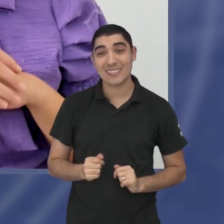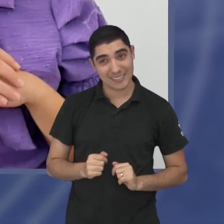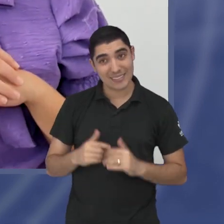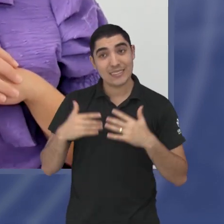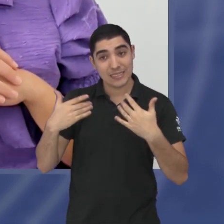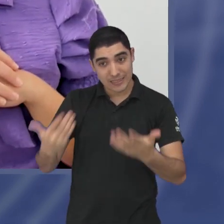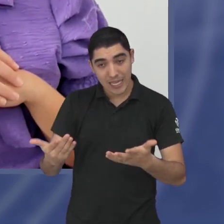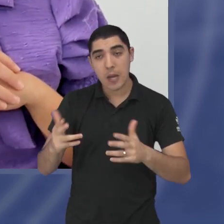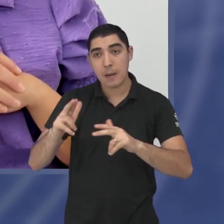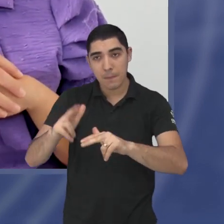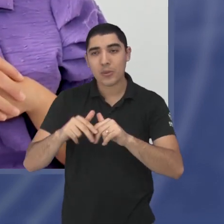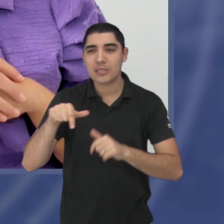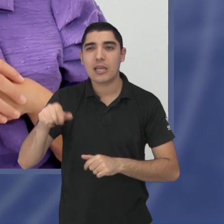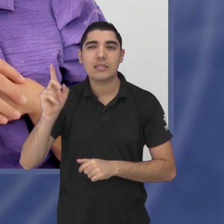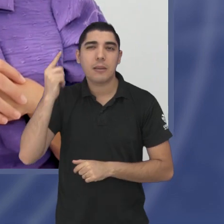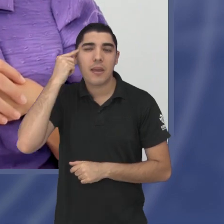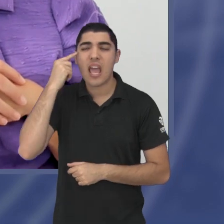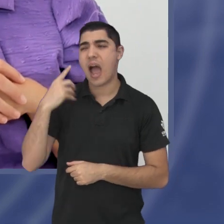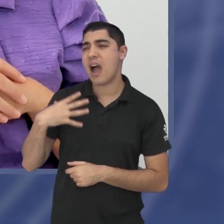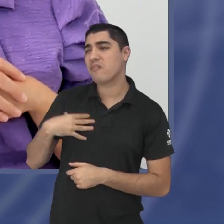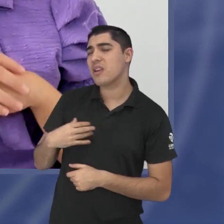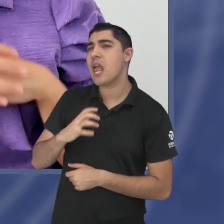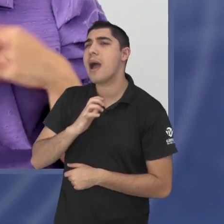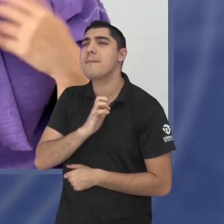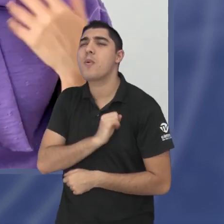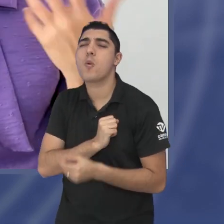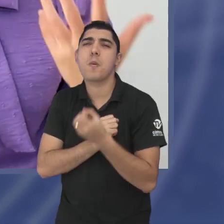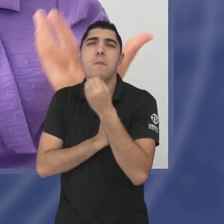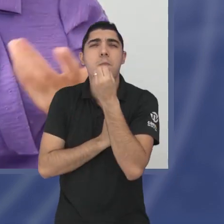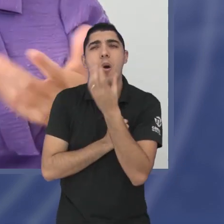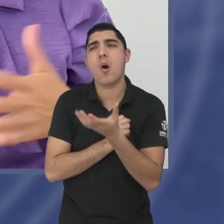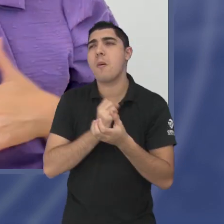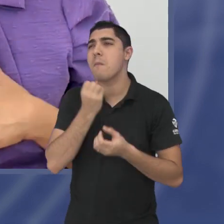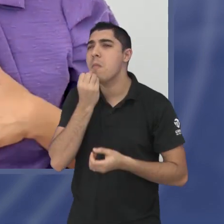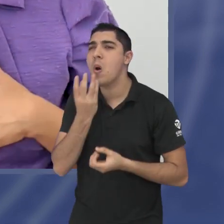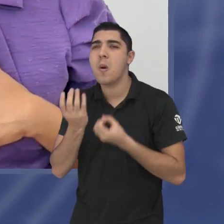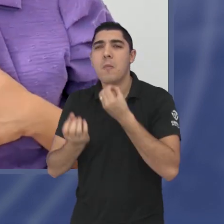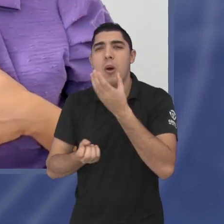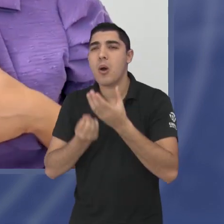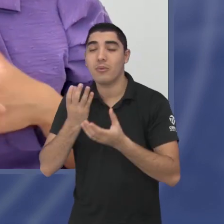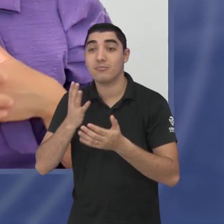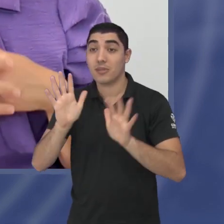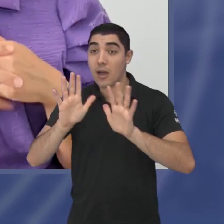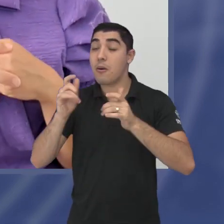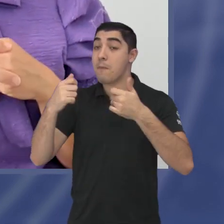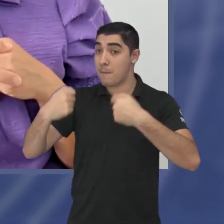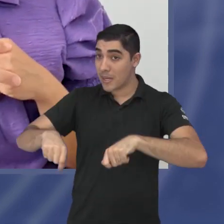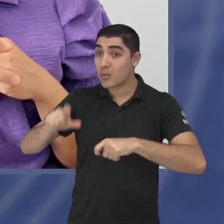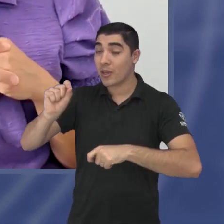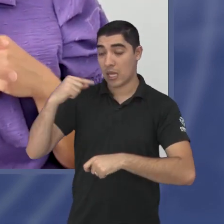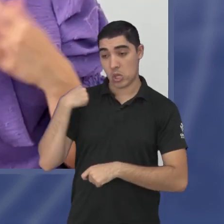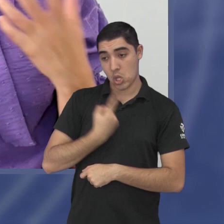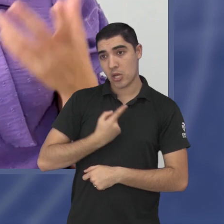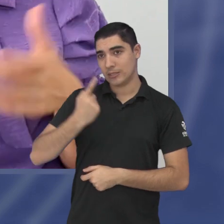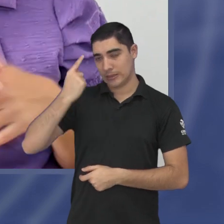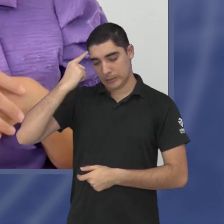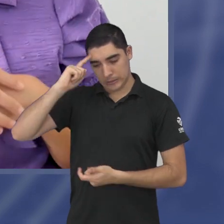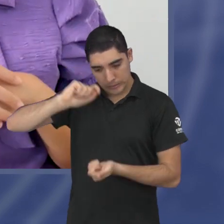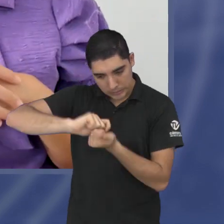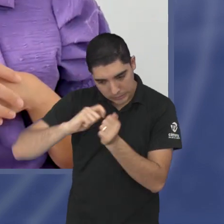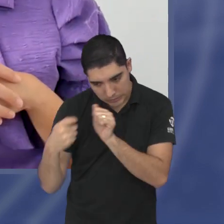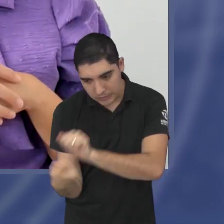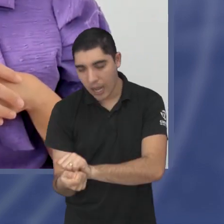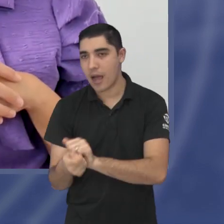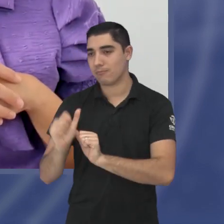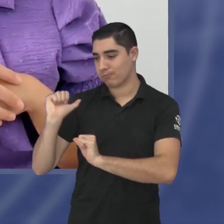deparar com uma realidade muitas vezes diferente, que a gente vai precisar se adequar, quebrar paradigmas, se ajustar